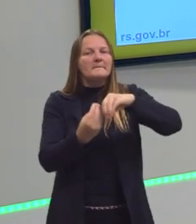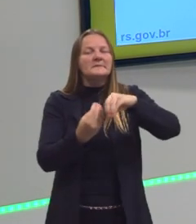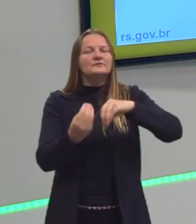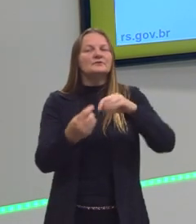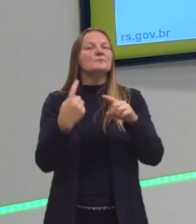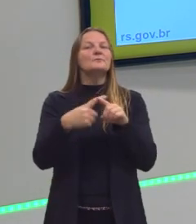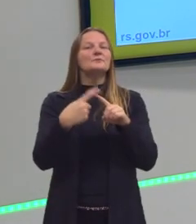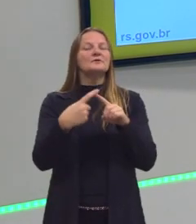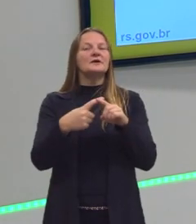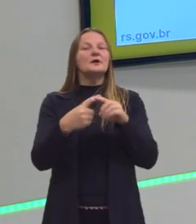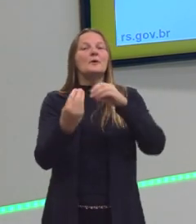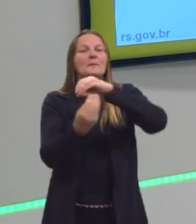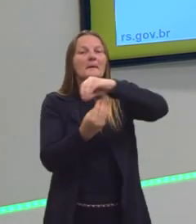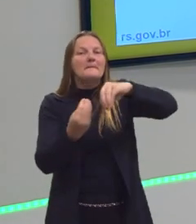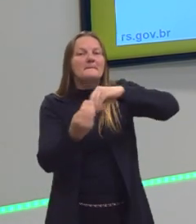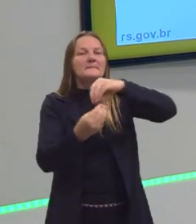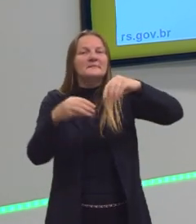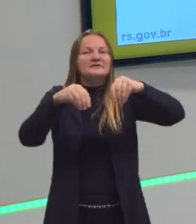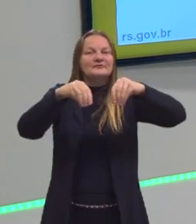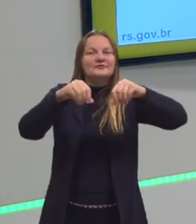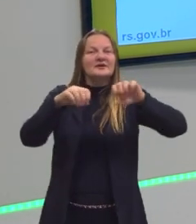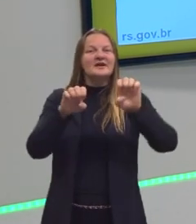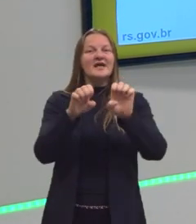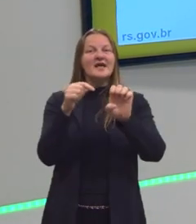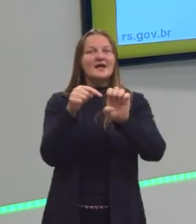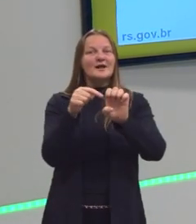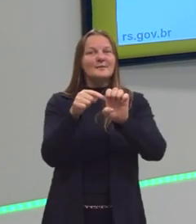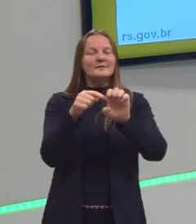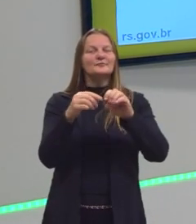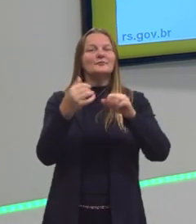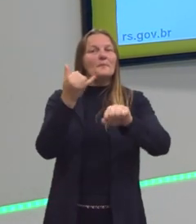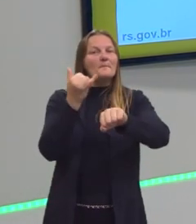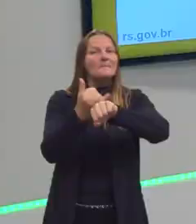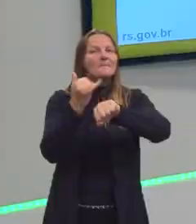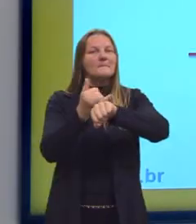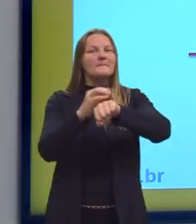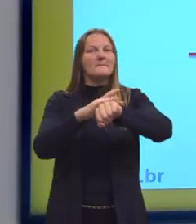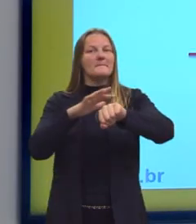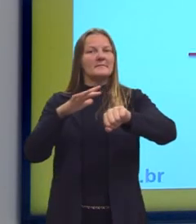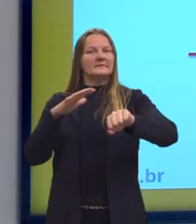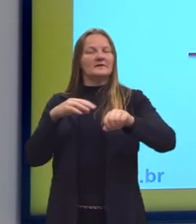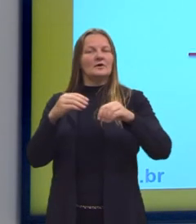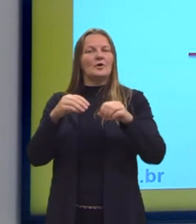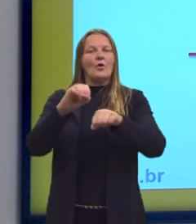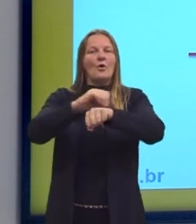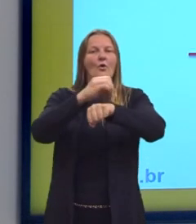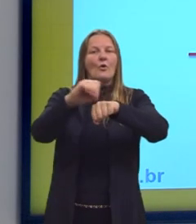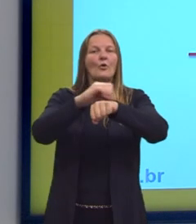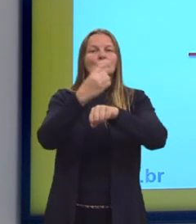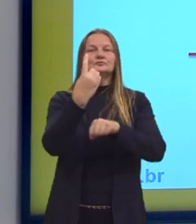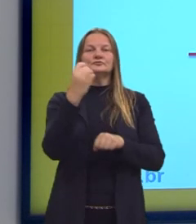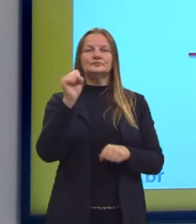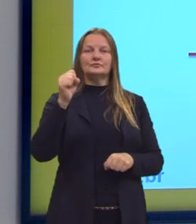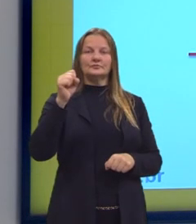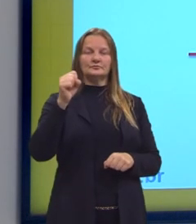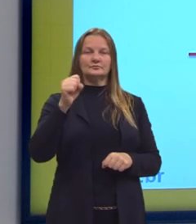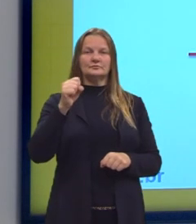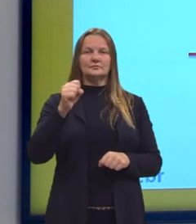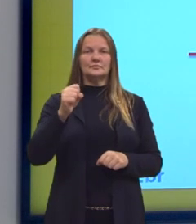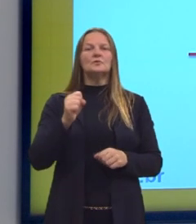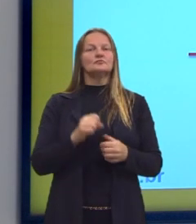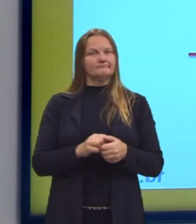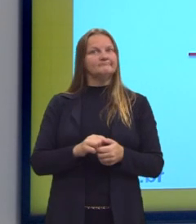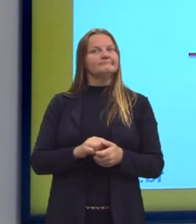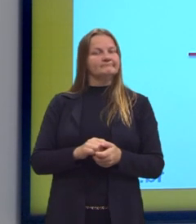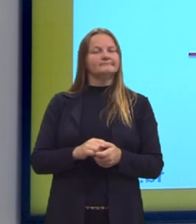Por quê? É uma mistura de elementos, são misturas de metais. O exemplo do ouro 18. O ouro 18 quilates